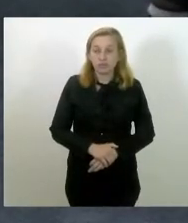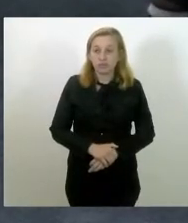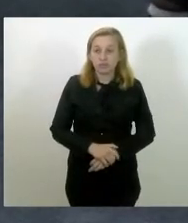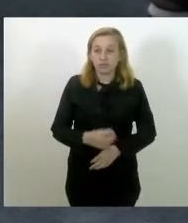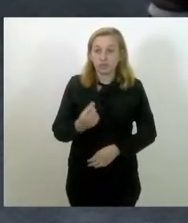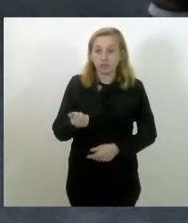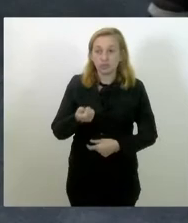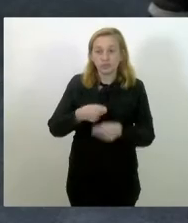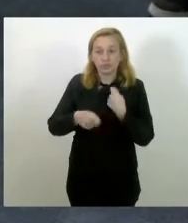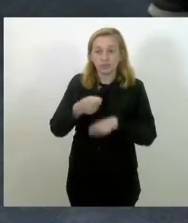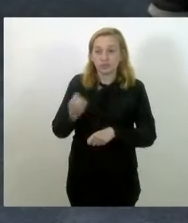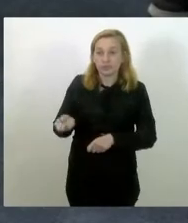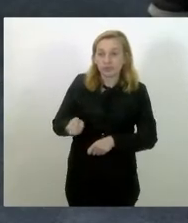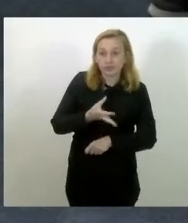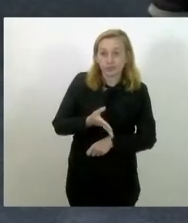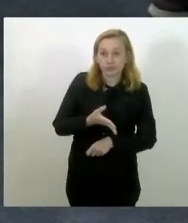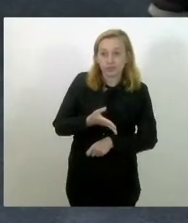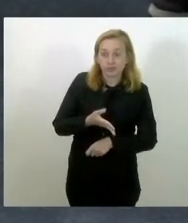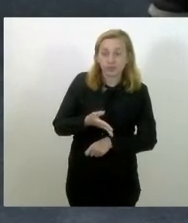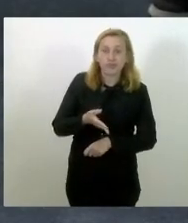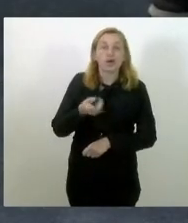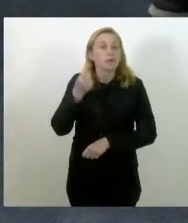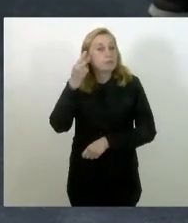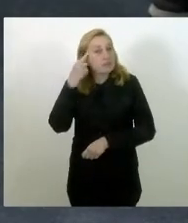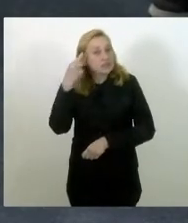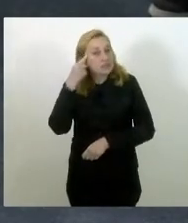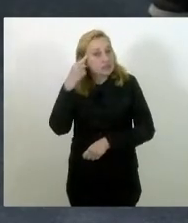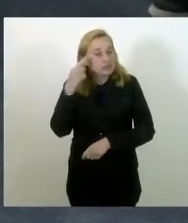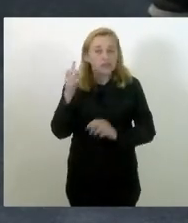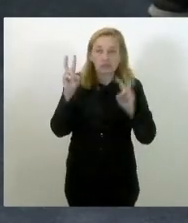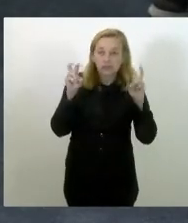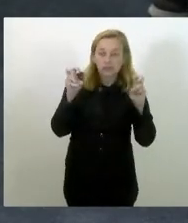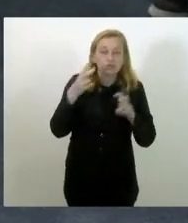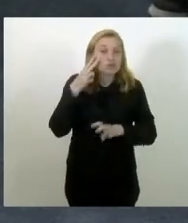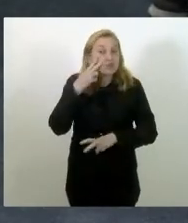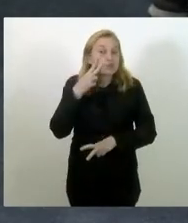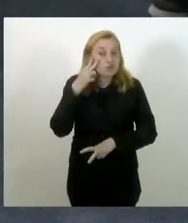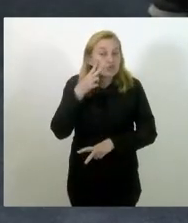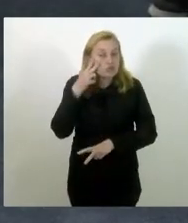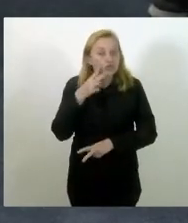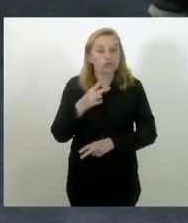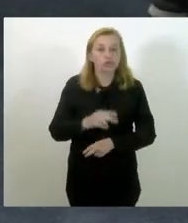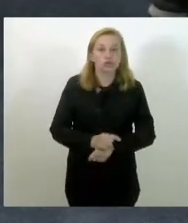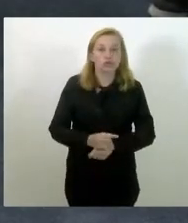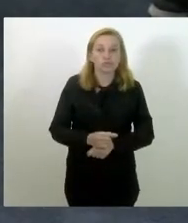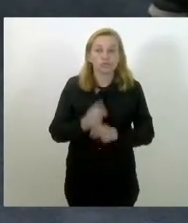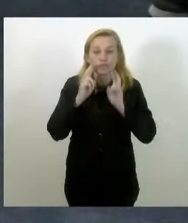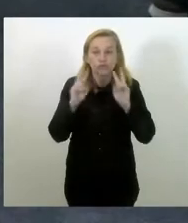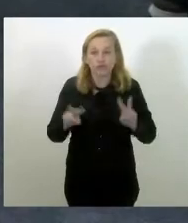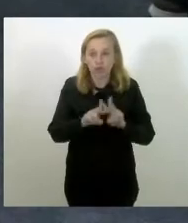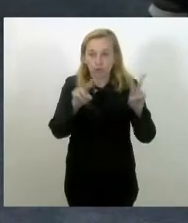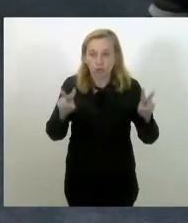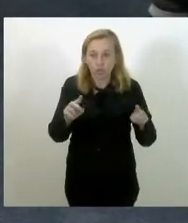nossa região. Acho que a gente tem que pensar essa questão do vinho do ponto de vista regional,